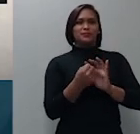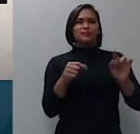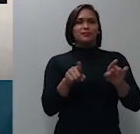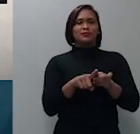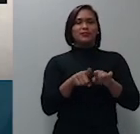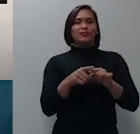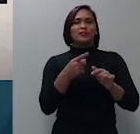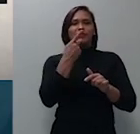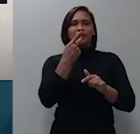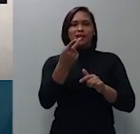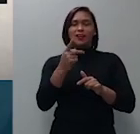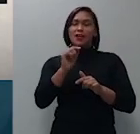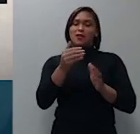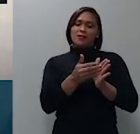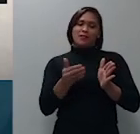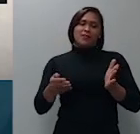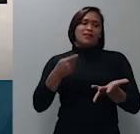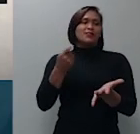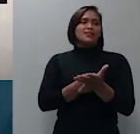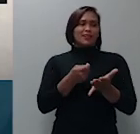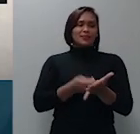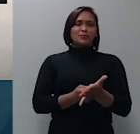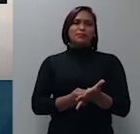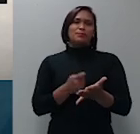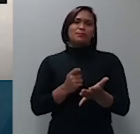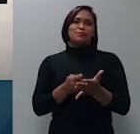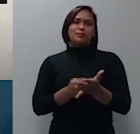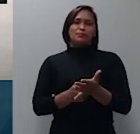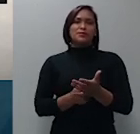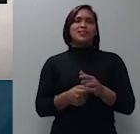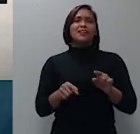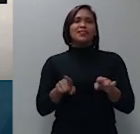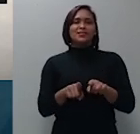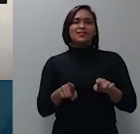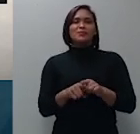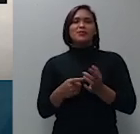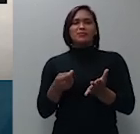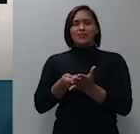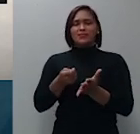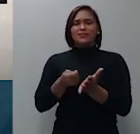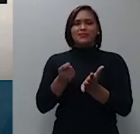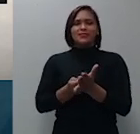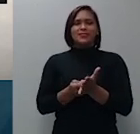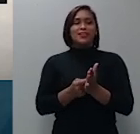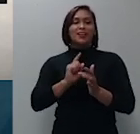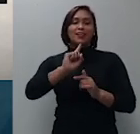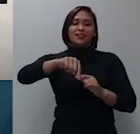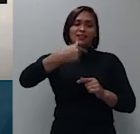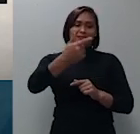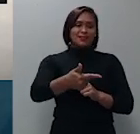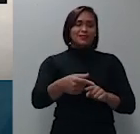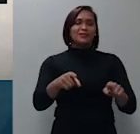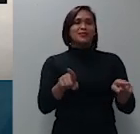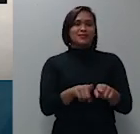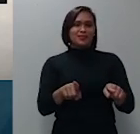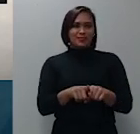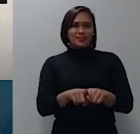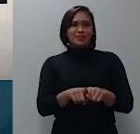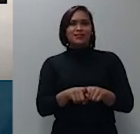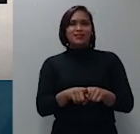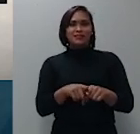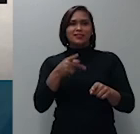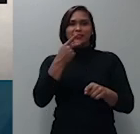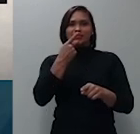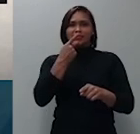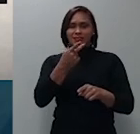prazo de pagamento superior a 15 anos e após um desagio de 80% dos valores constituindo